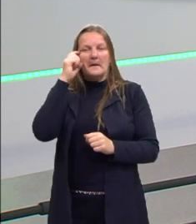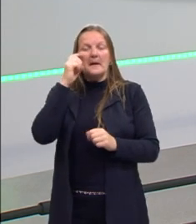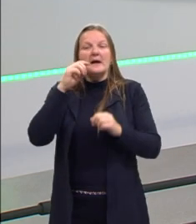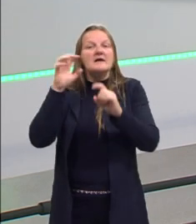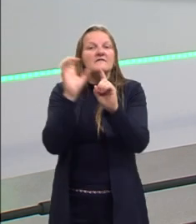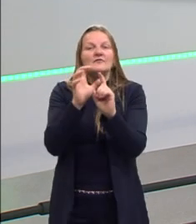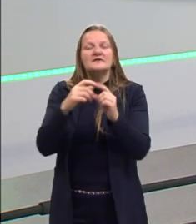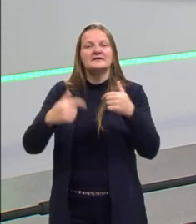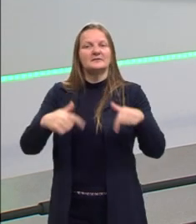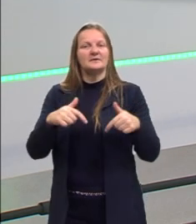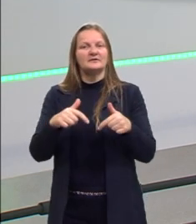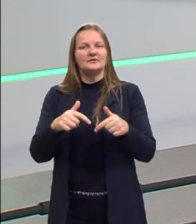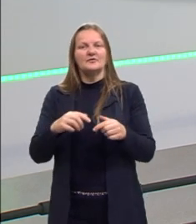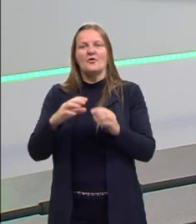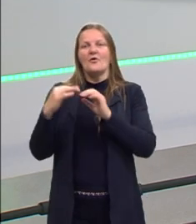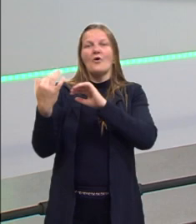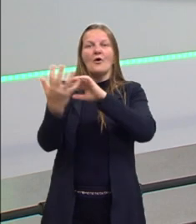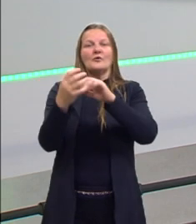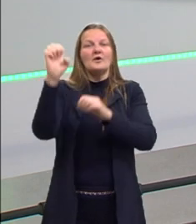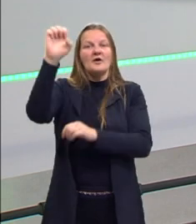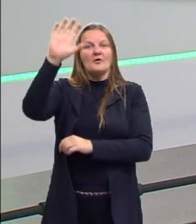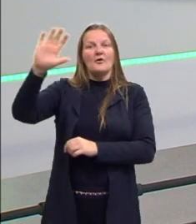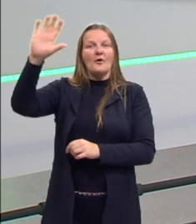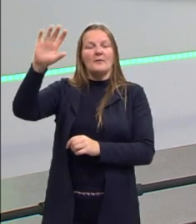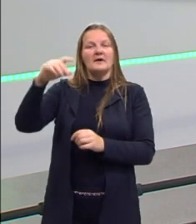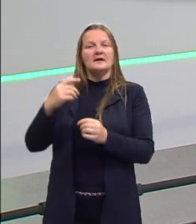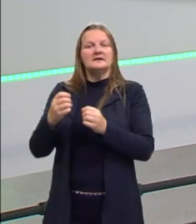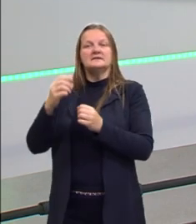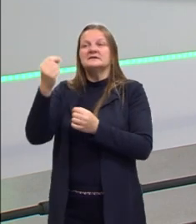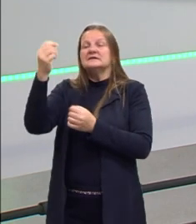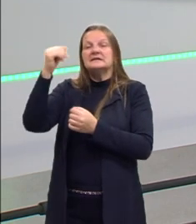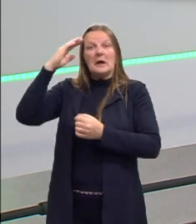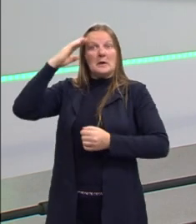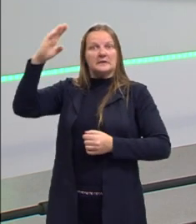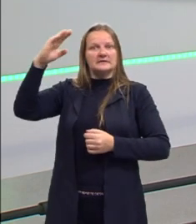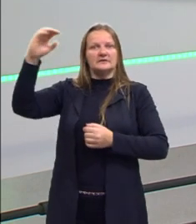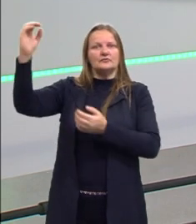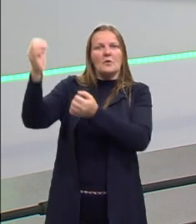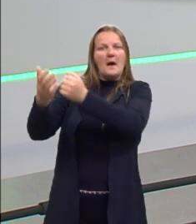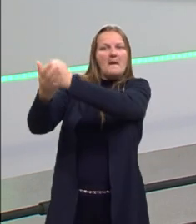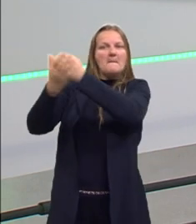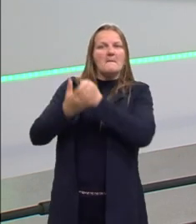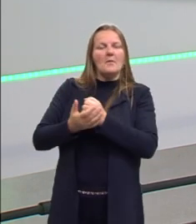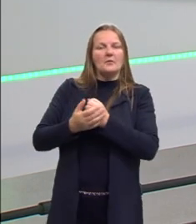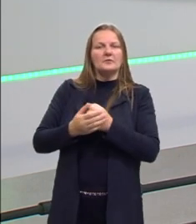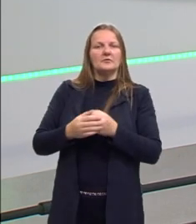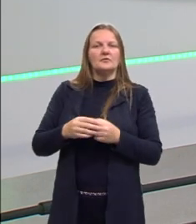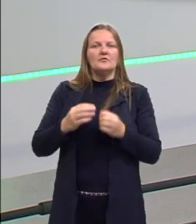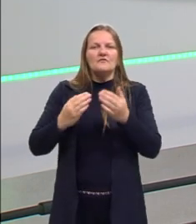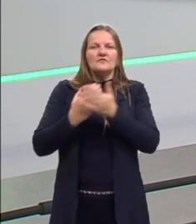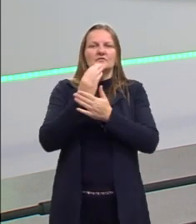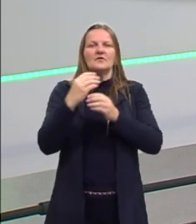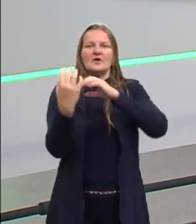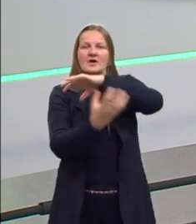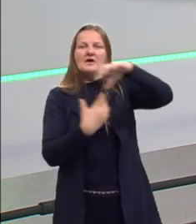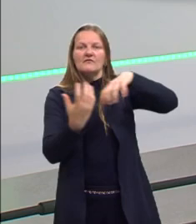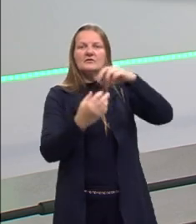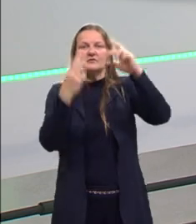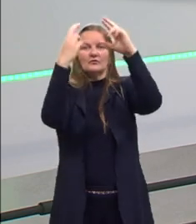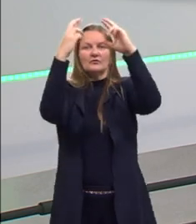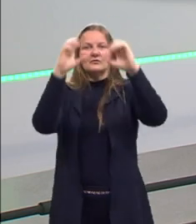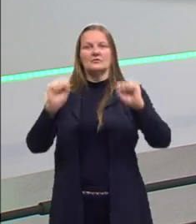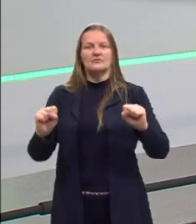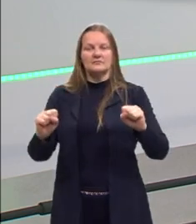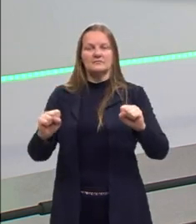influenciasse os trabalhadores do resto da Europa, eles enviam tropas para tentar vencer a Revolução Soviética.